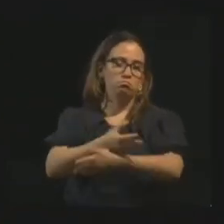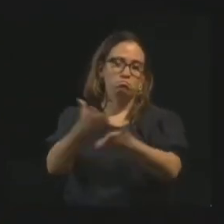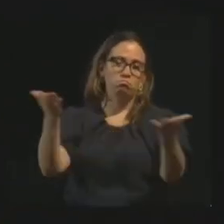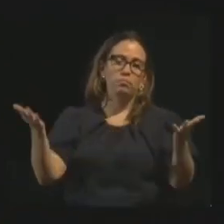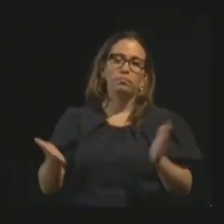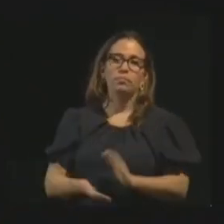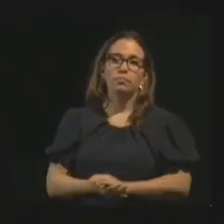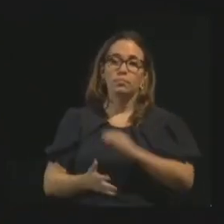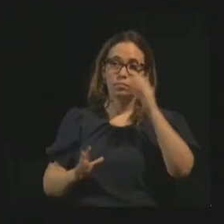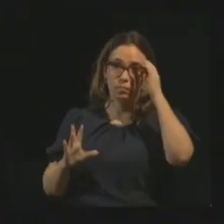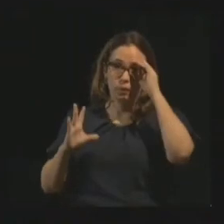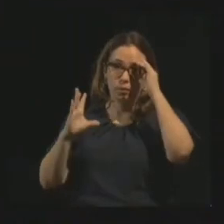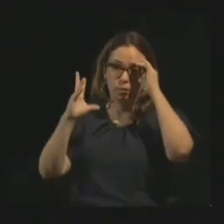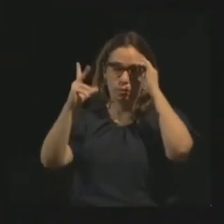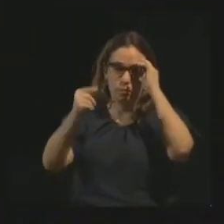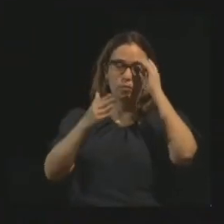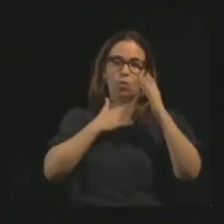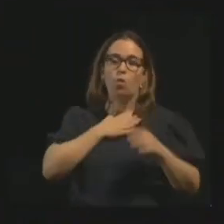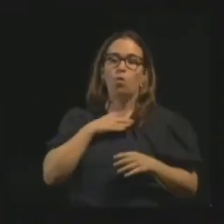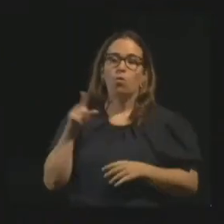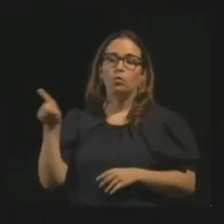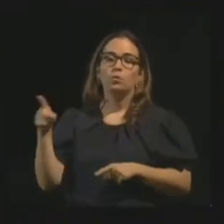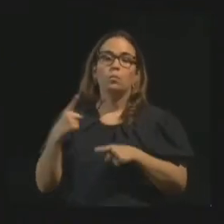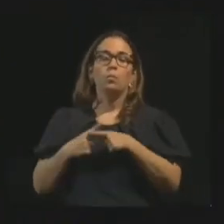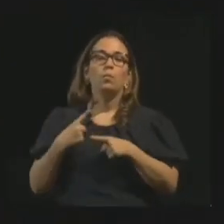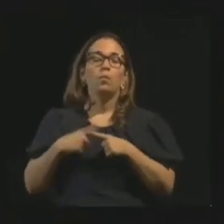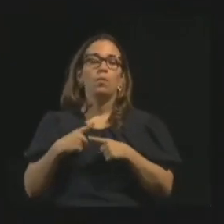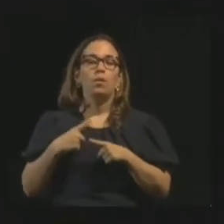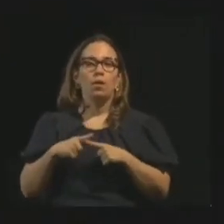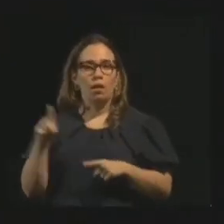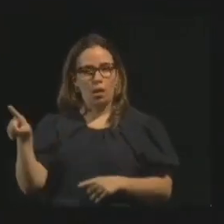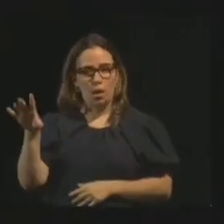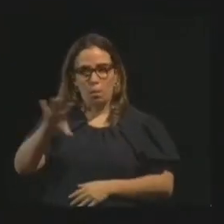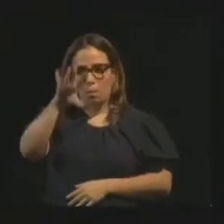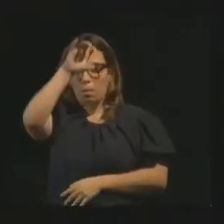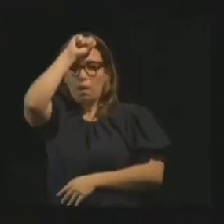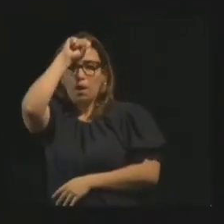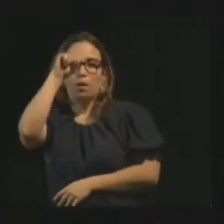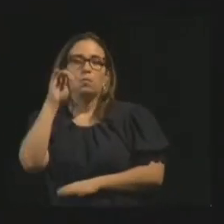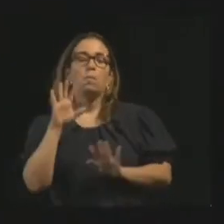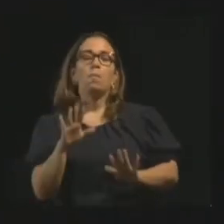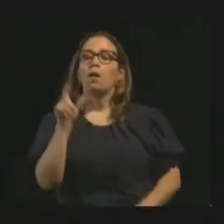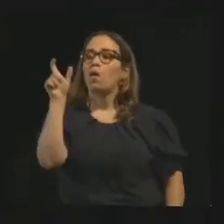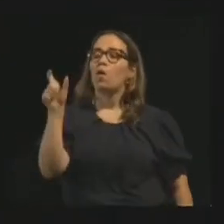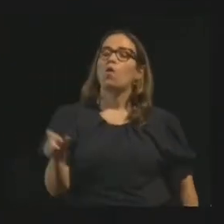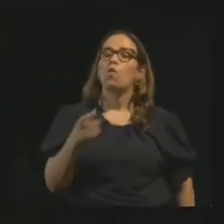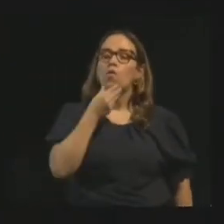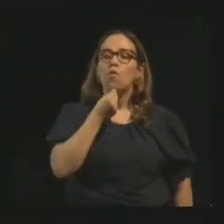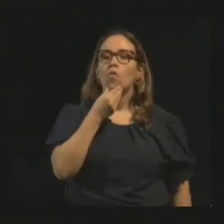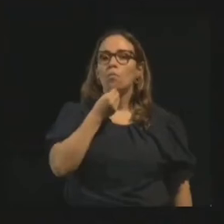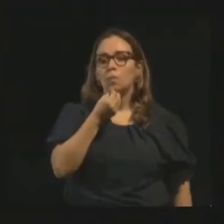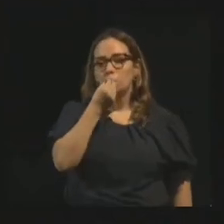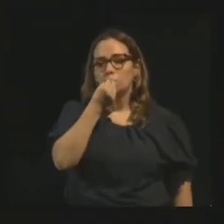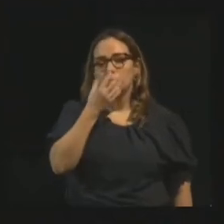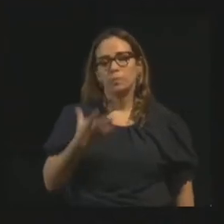Era querido por todos, porque não era, não por ser médium, mas por ser um homem bom, meus amigos.